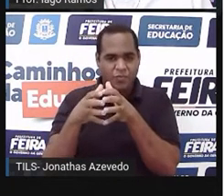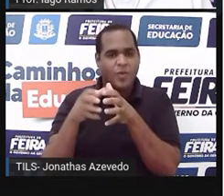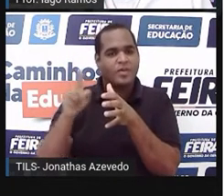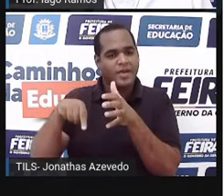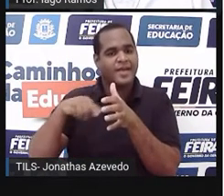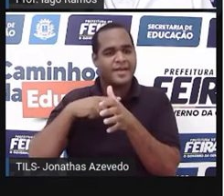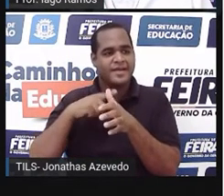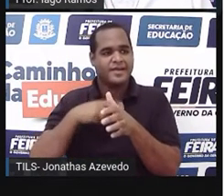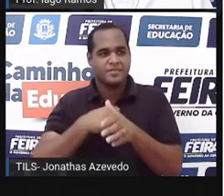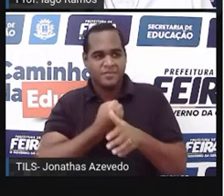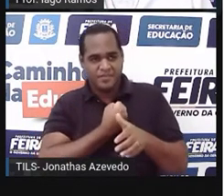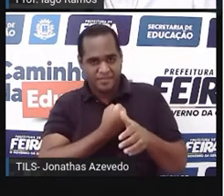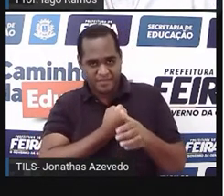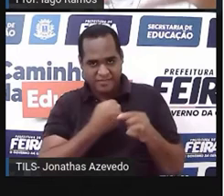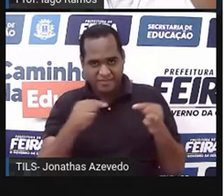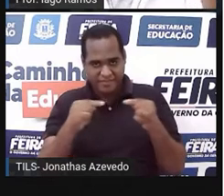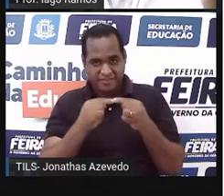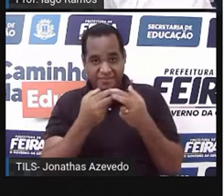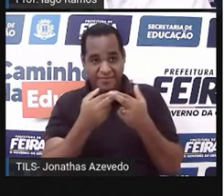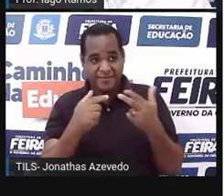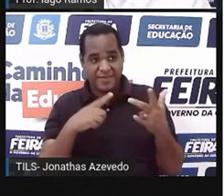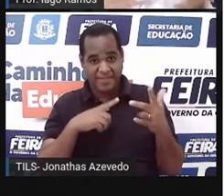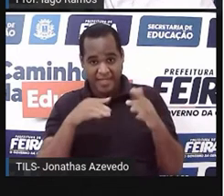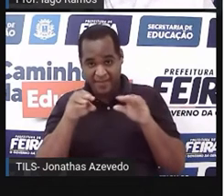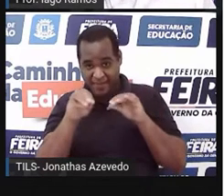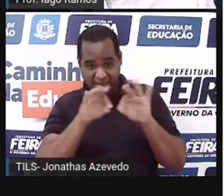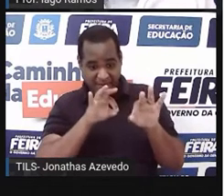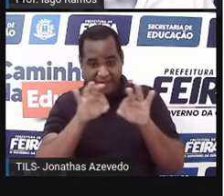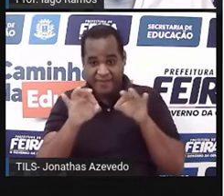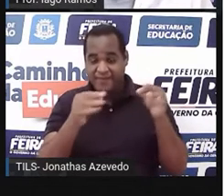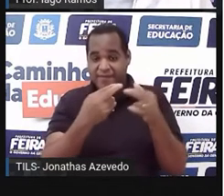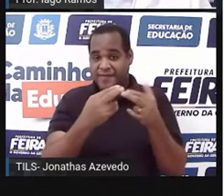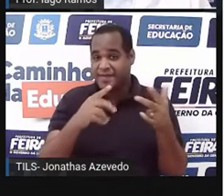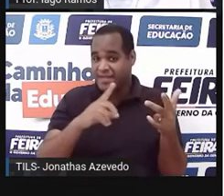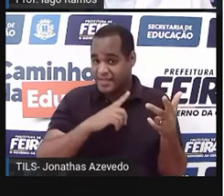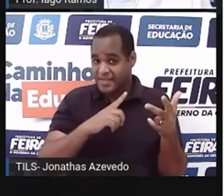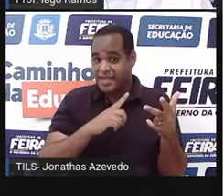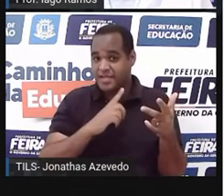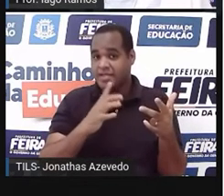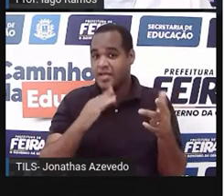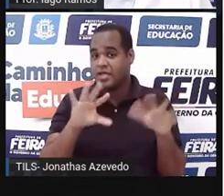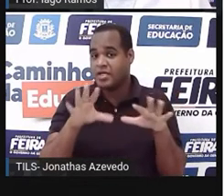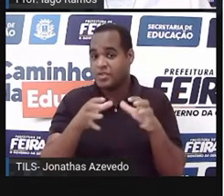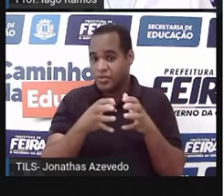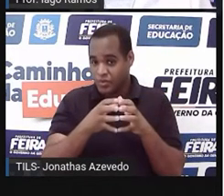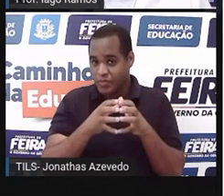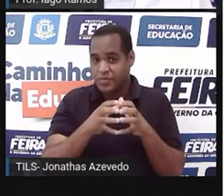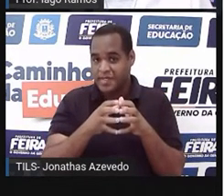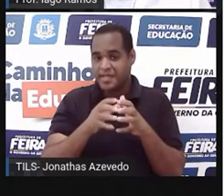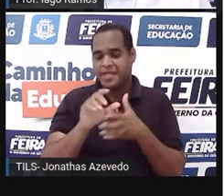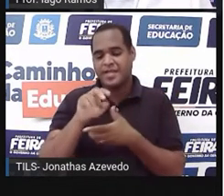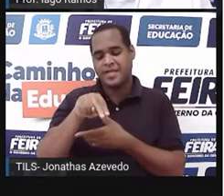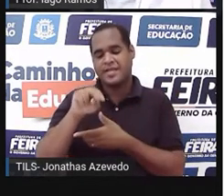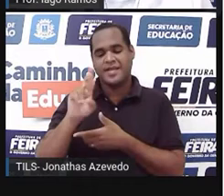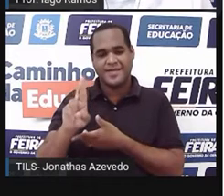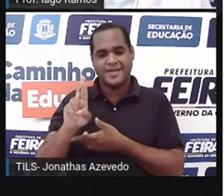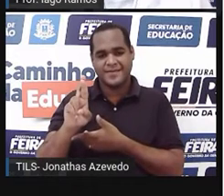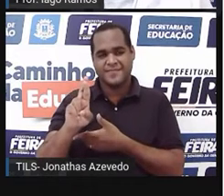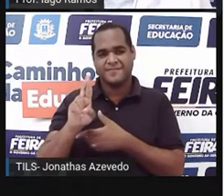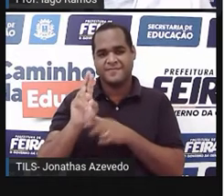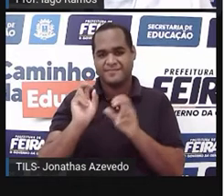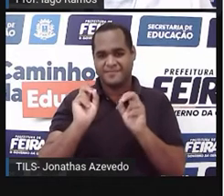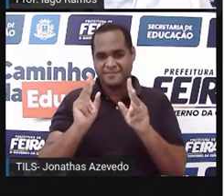números aí, montam, formam o conjunto dos números racionais.